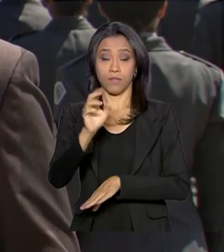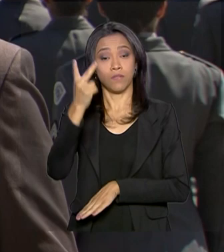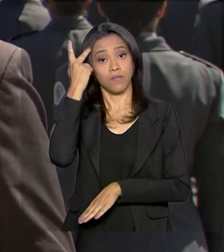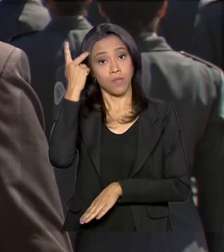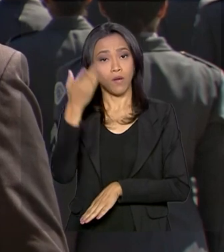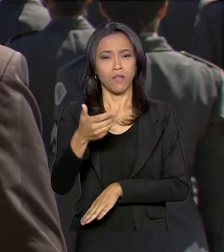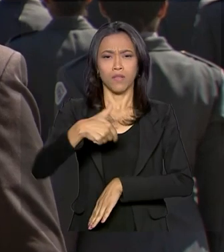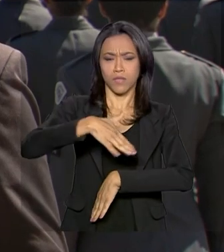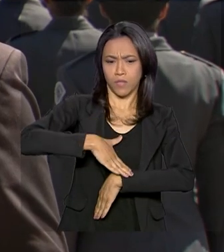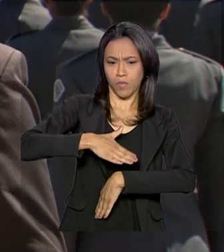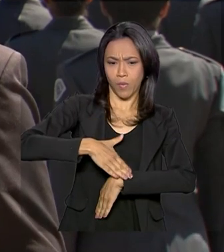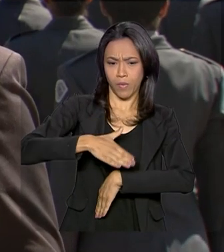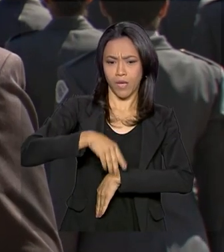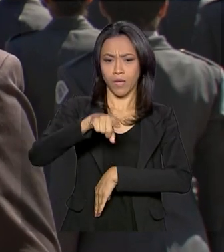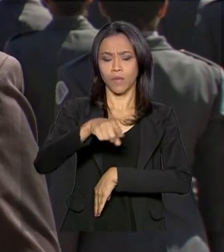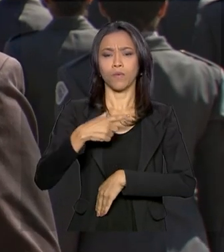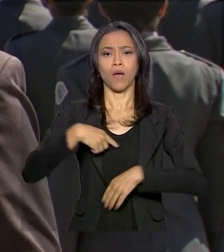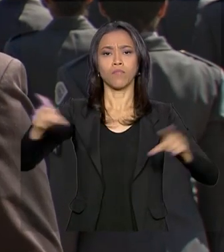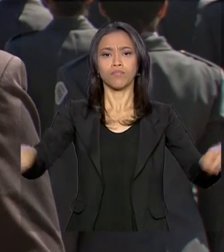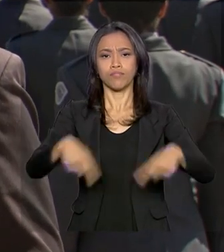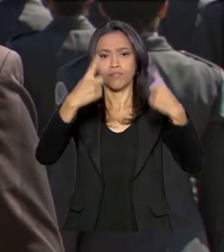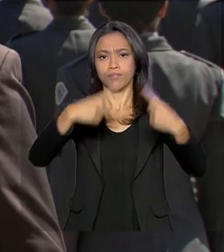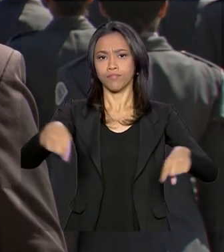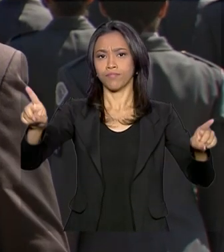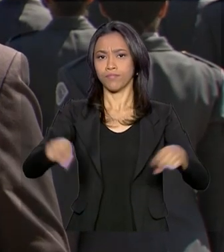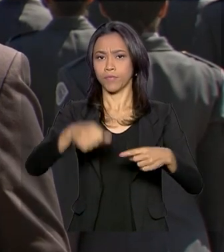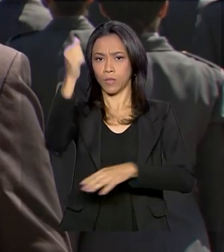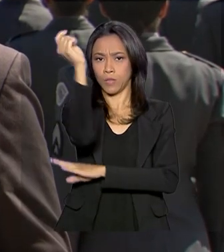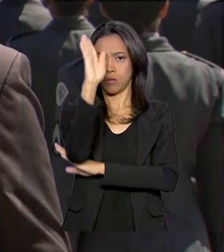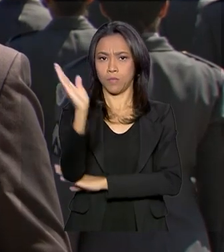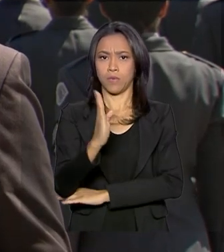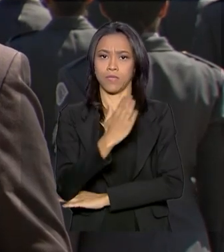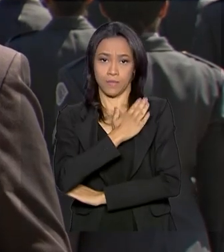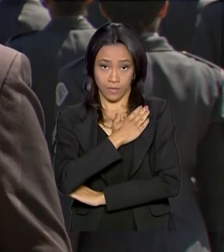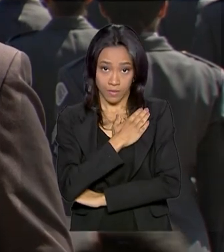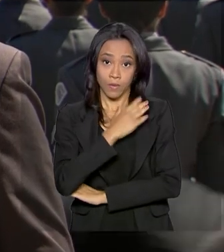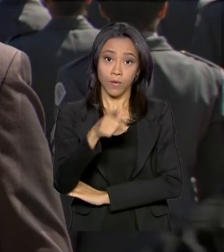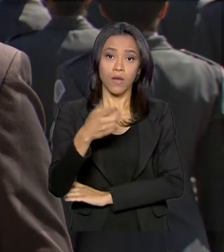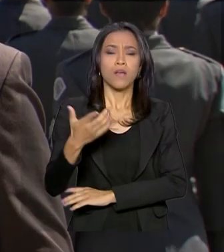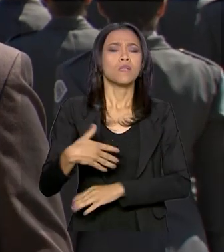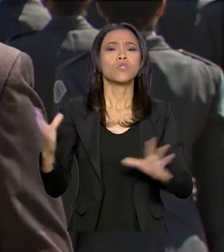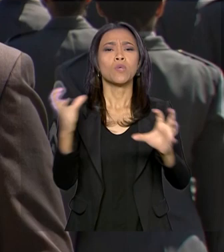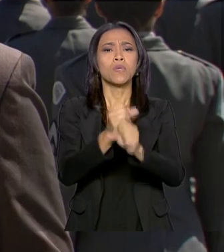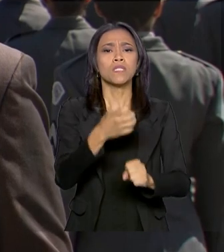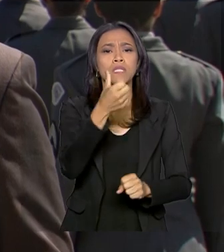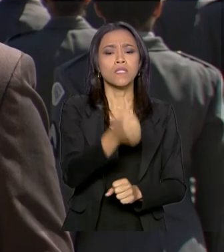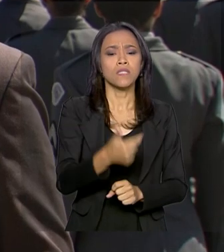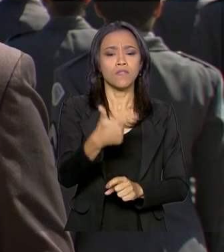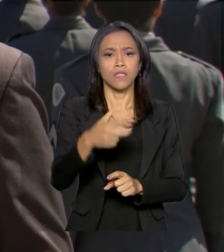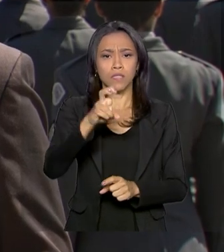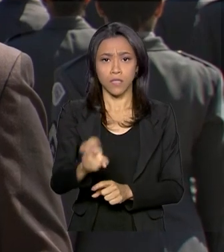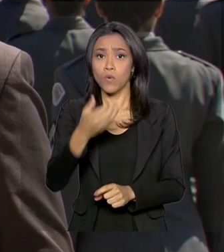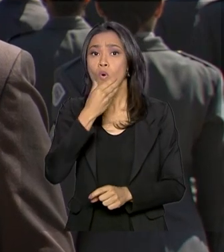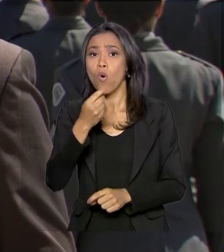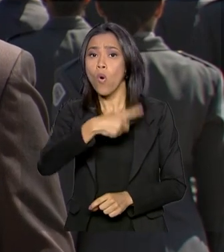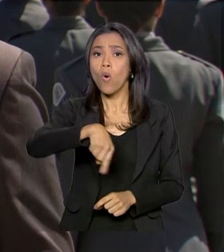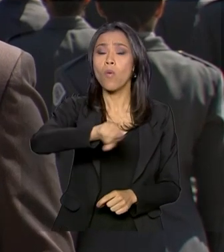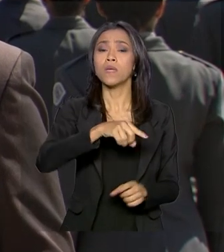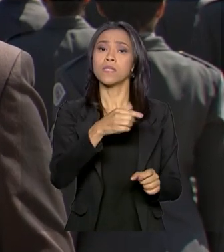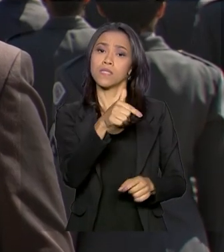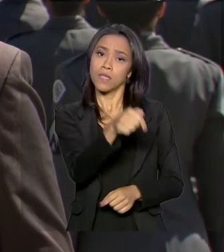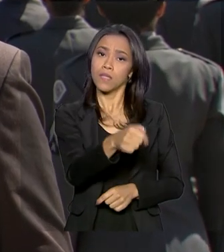acontece a execução do hino nacional. No total, 625 homens e 72 mulheres